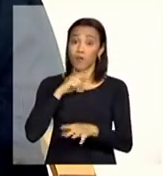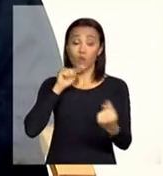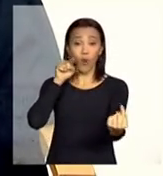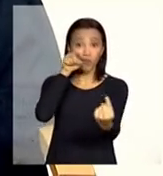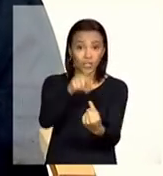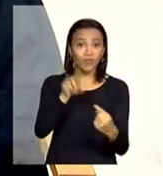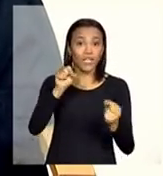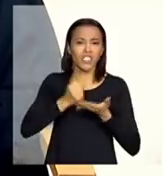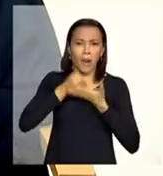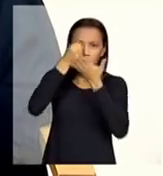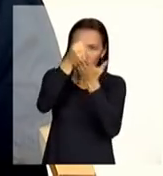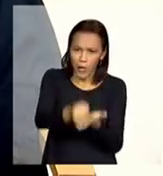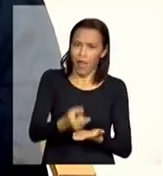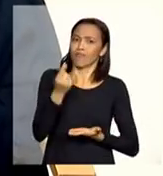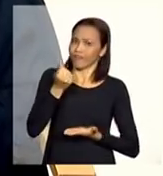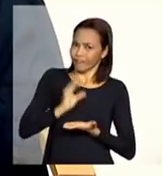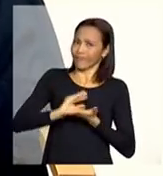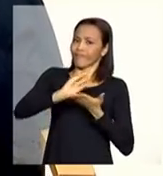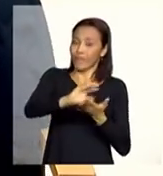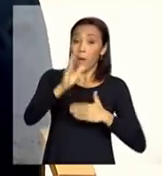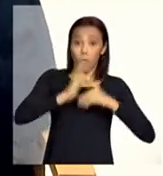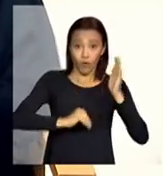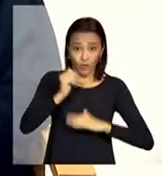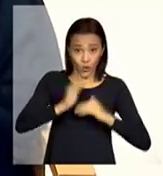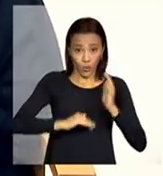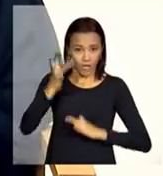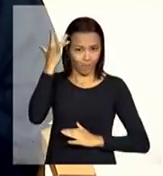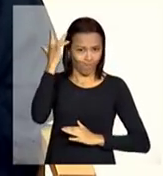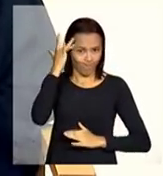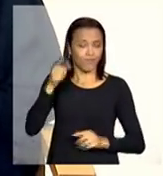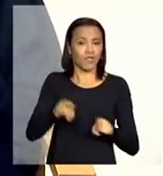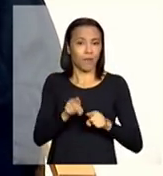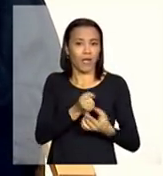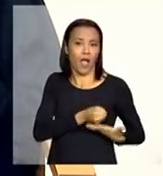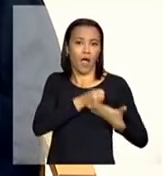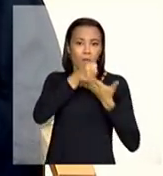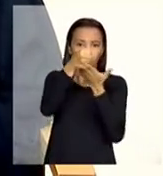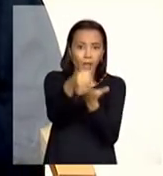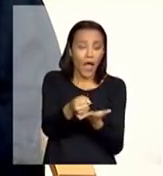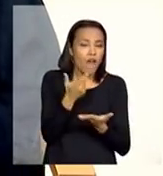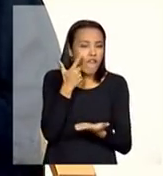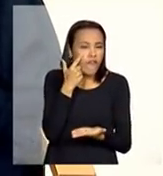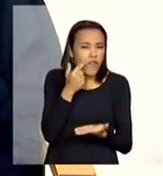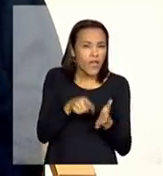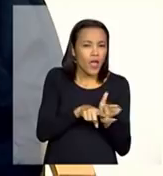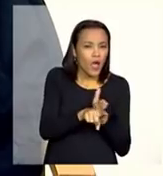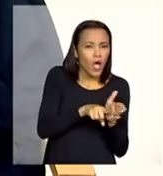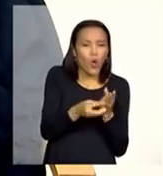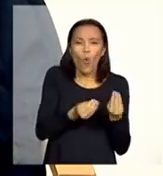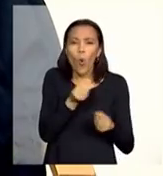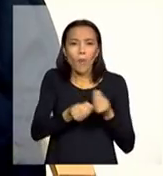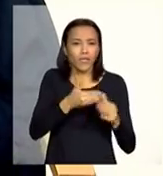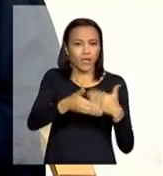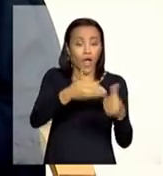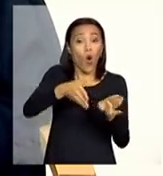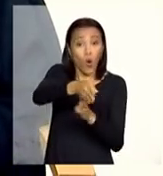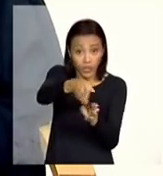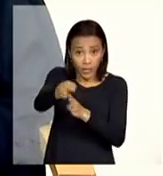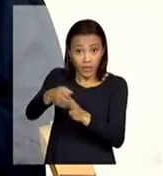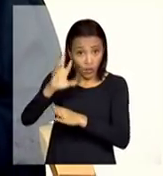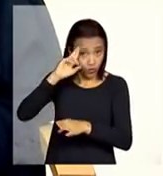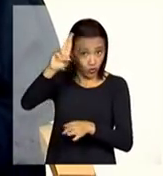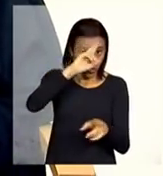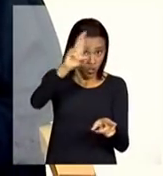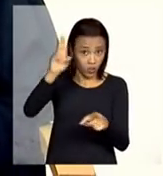de apoiar financeiramente tecnicamente acompanhar esse processo orientar os gestores prestar as informações